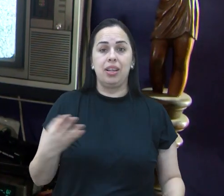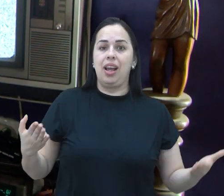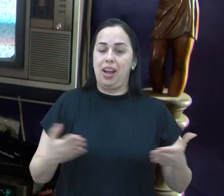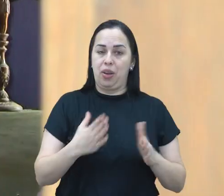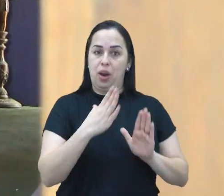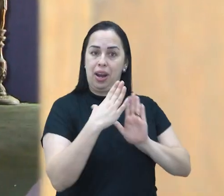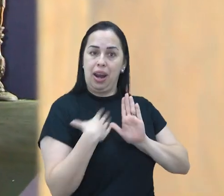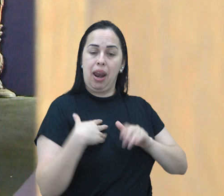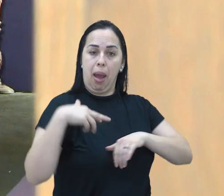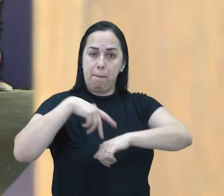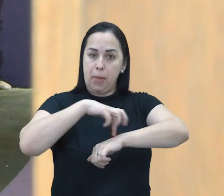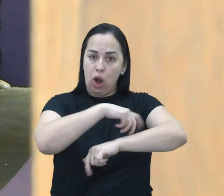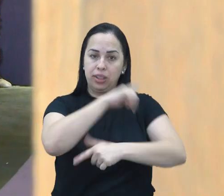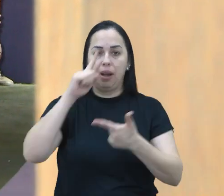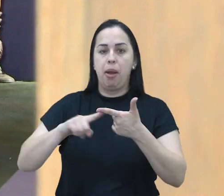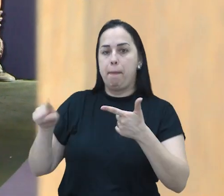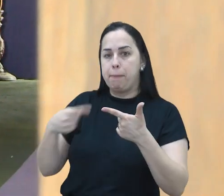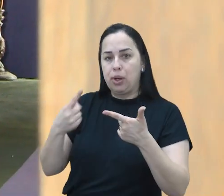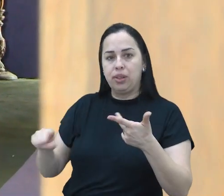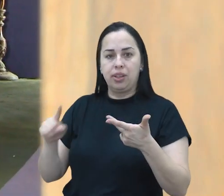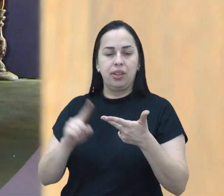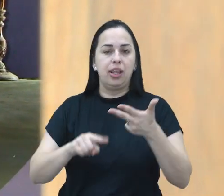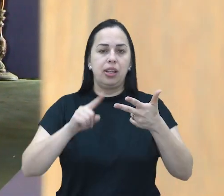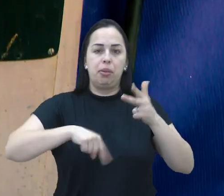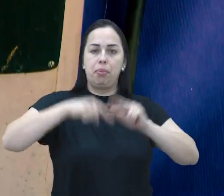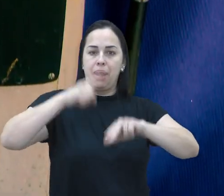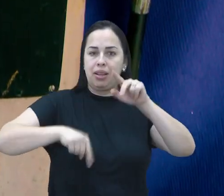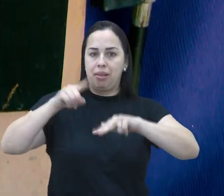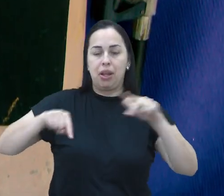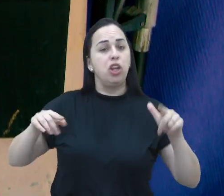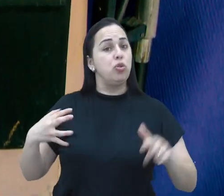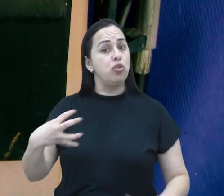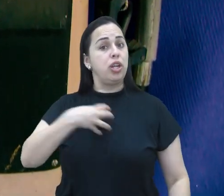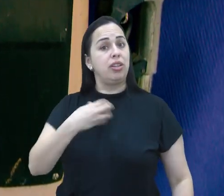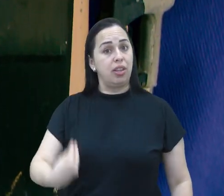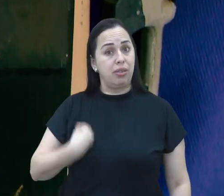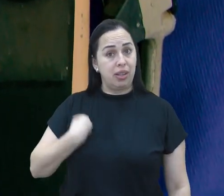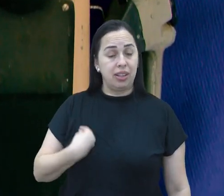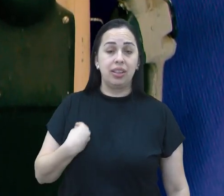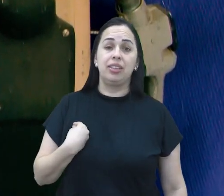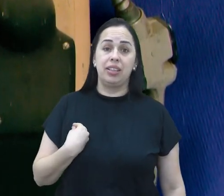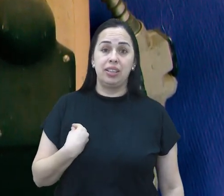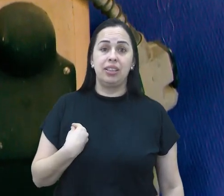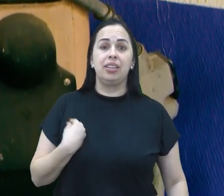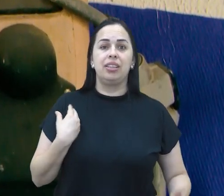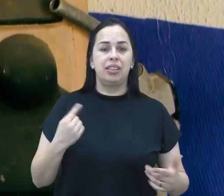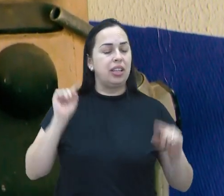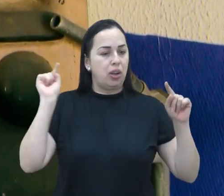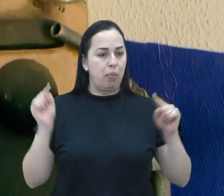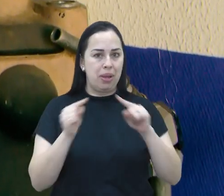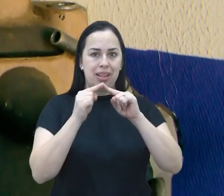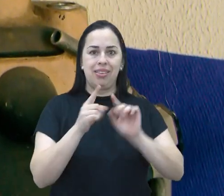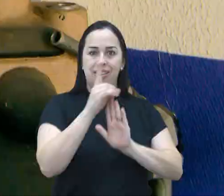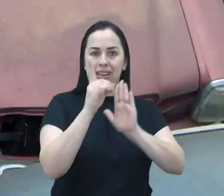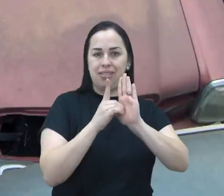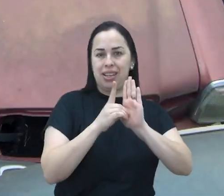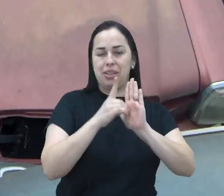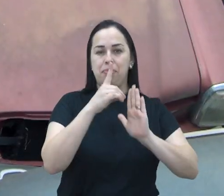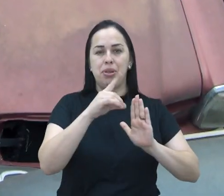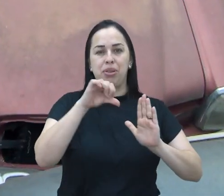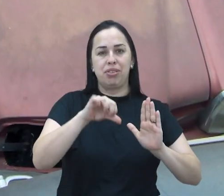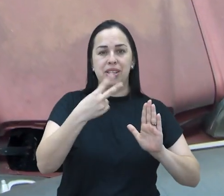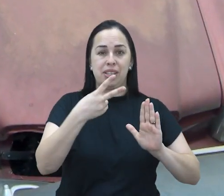2013. A cultura vintage faz parte da moda, música, arte, design, arquitetura e estilo de vida,